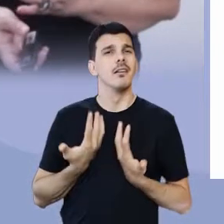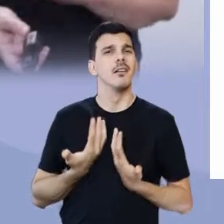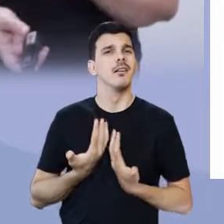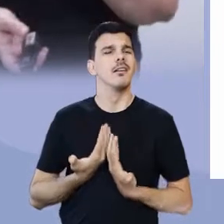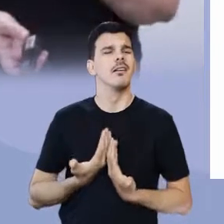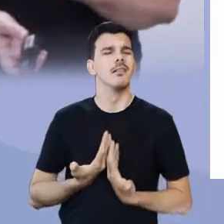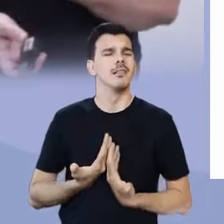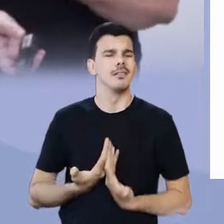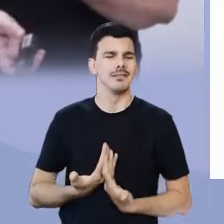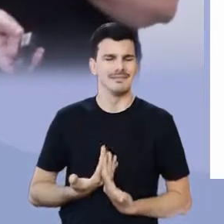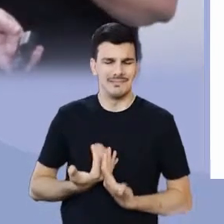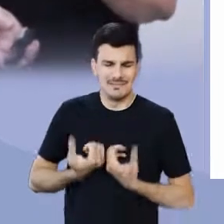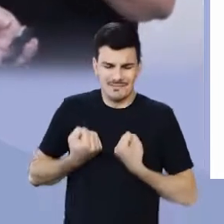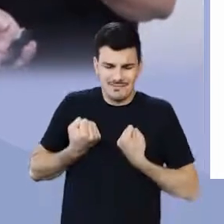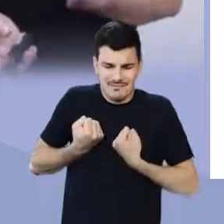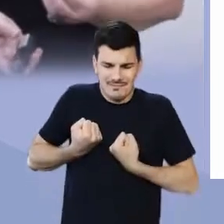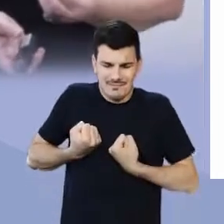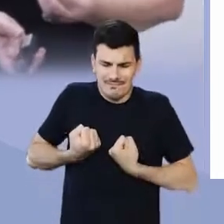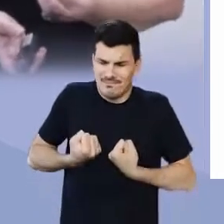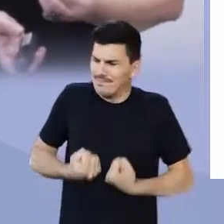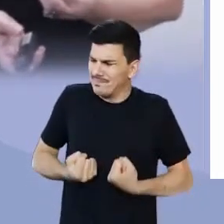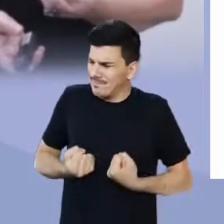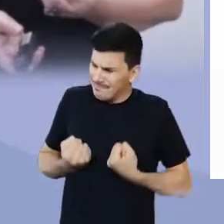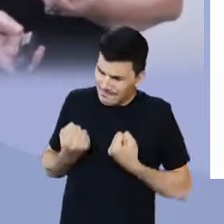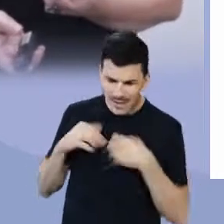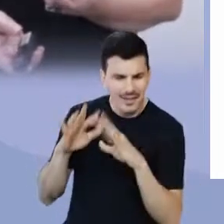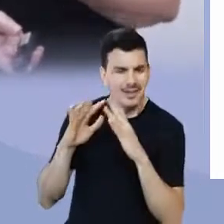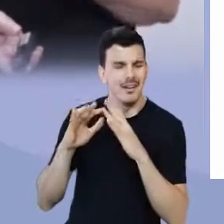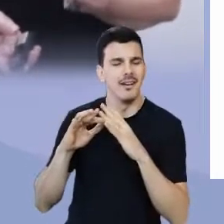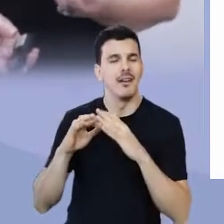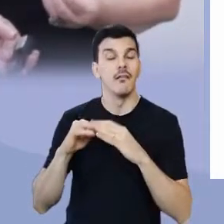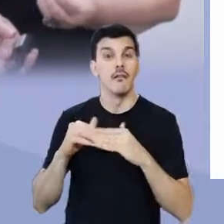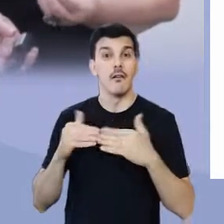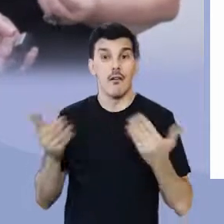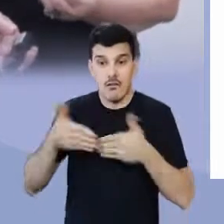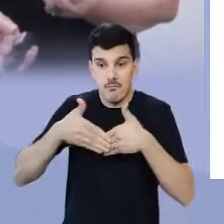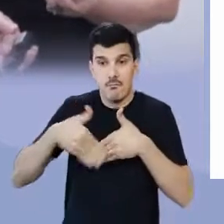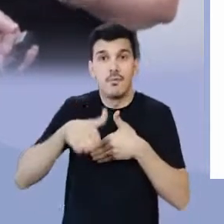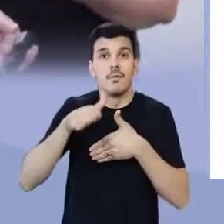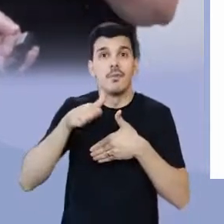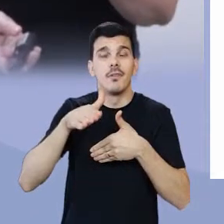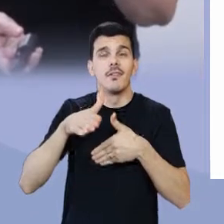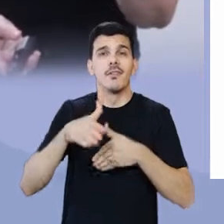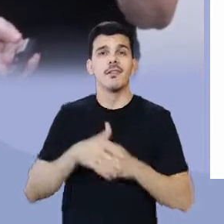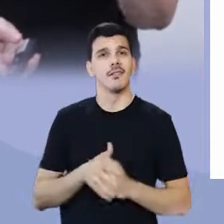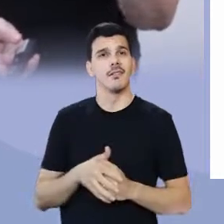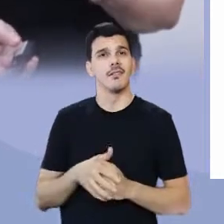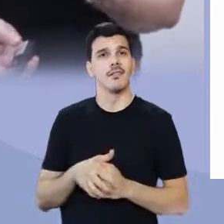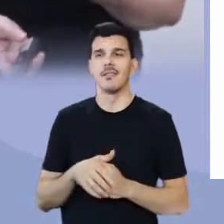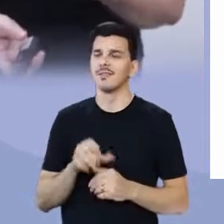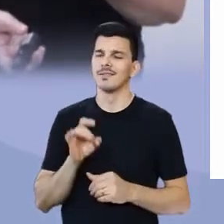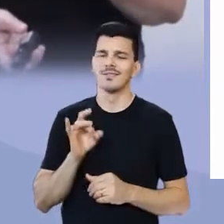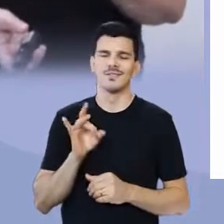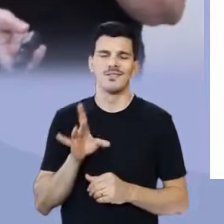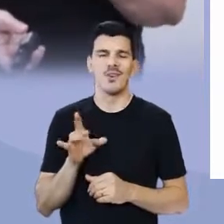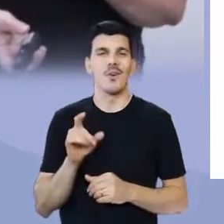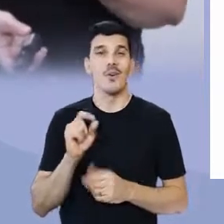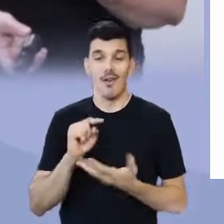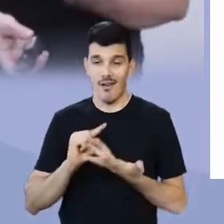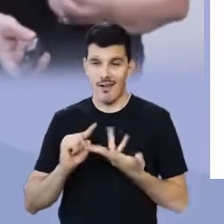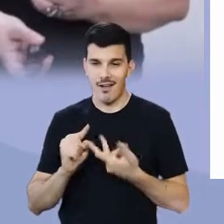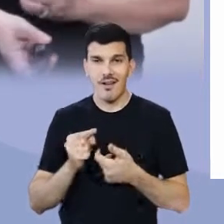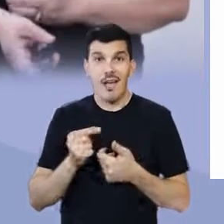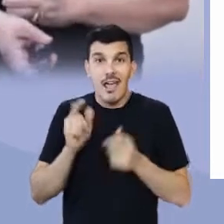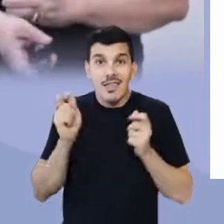de bagagens pesadas. Daqui pra frente, levo apenas o que